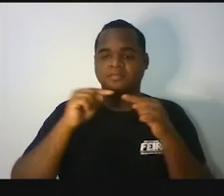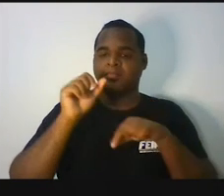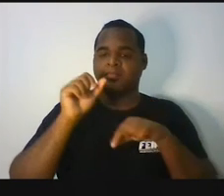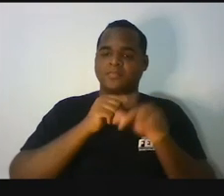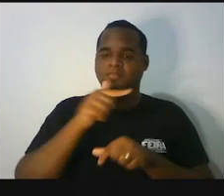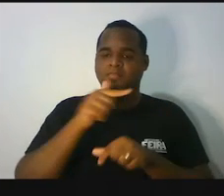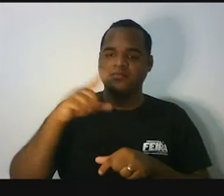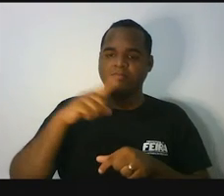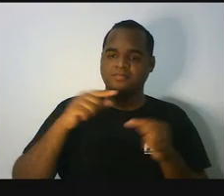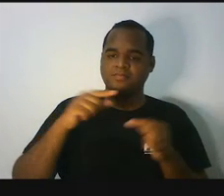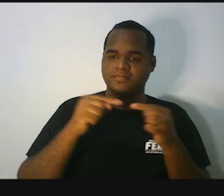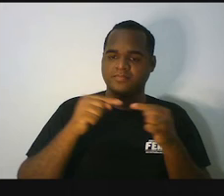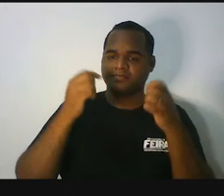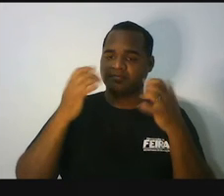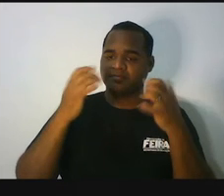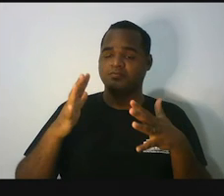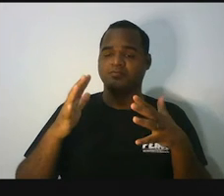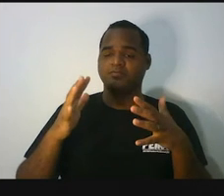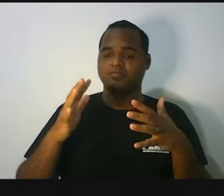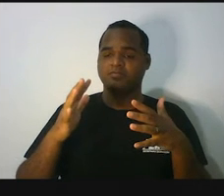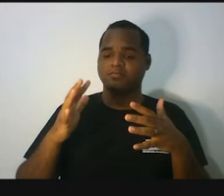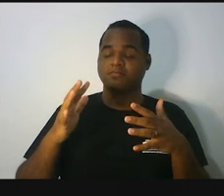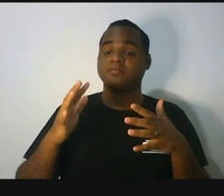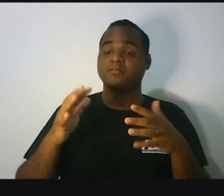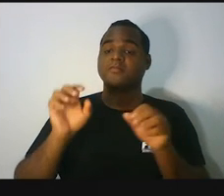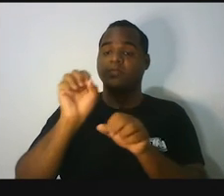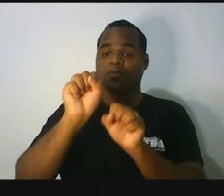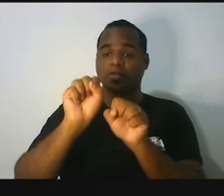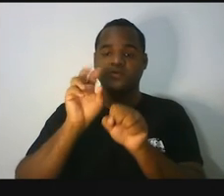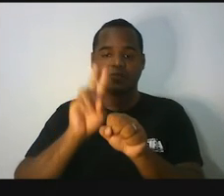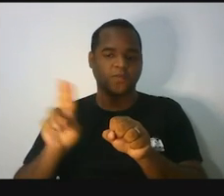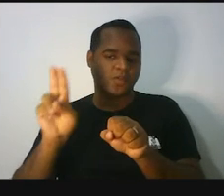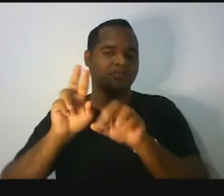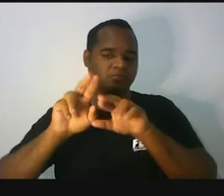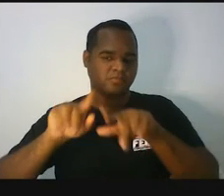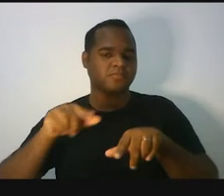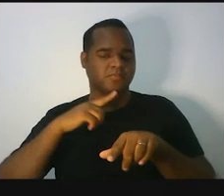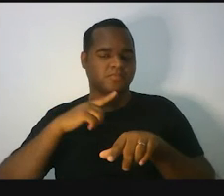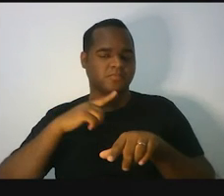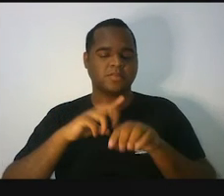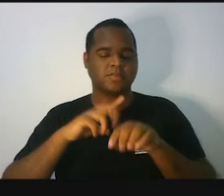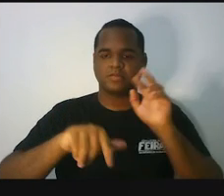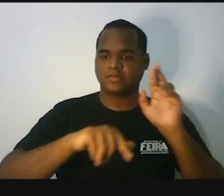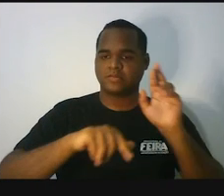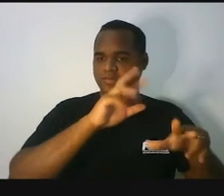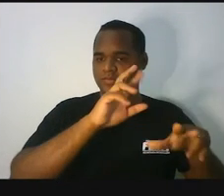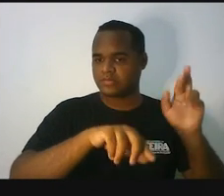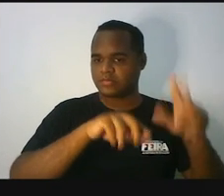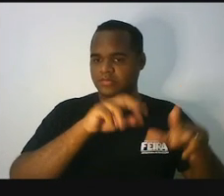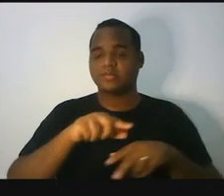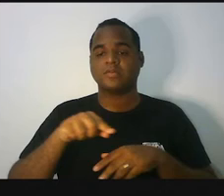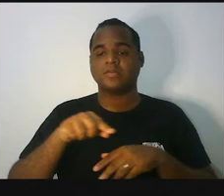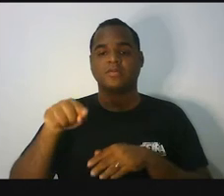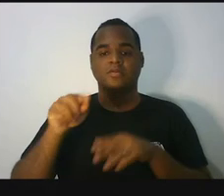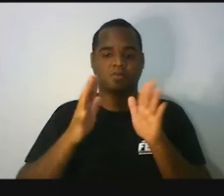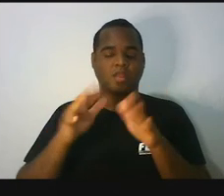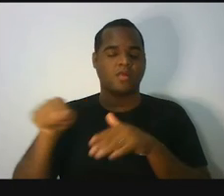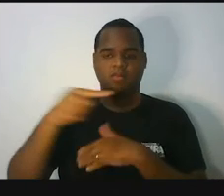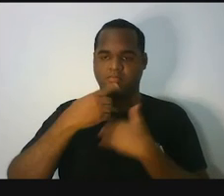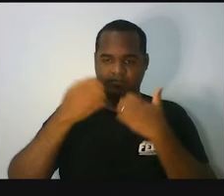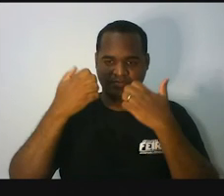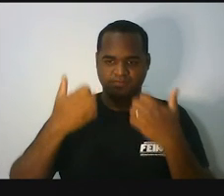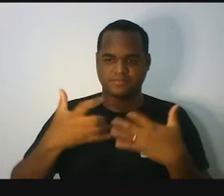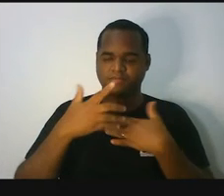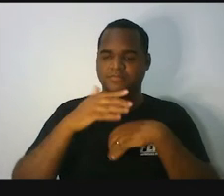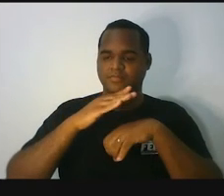esse pensar de maneira inversa é usar operações inversas. Já já eu vou te dar eu vou te explicar isso